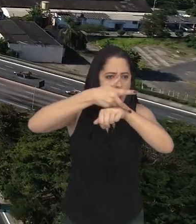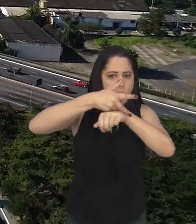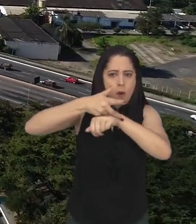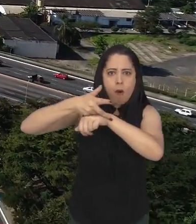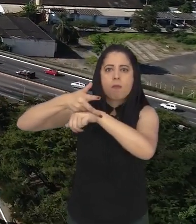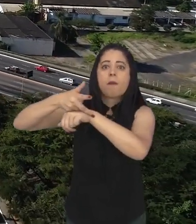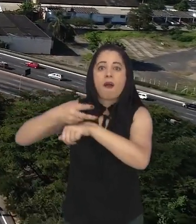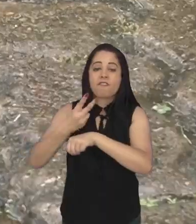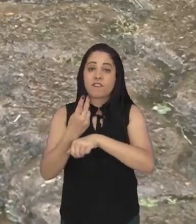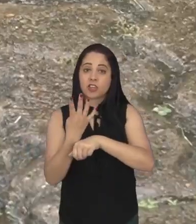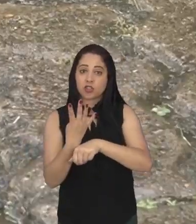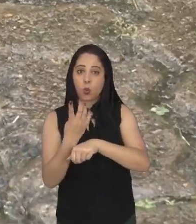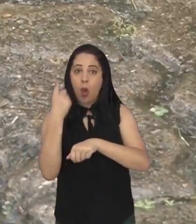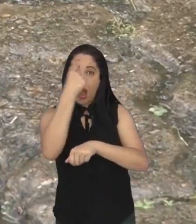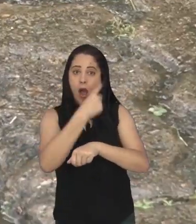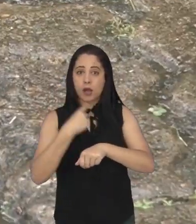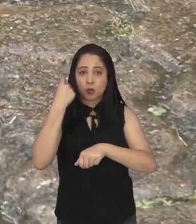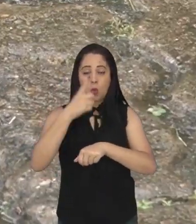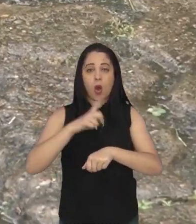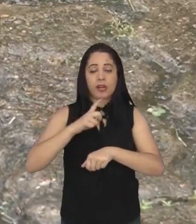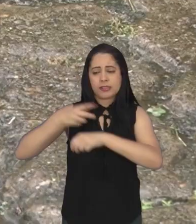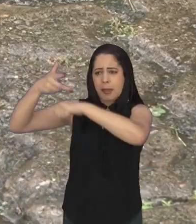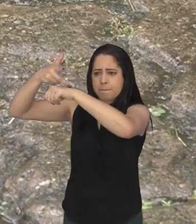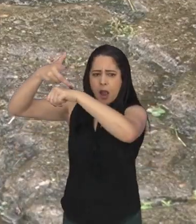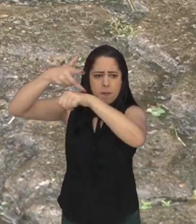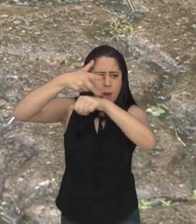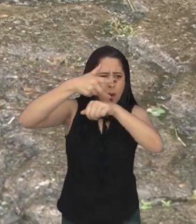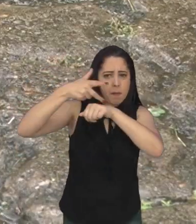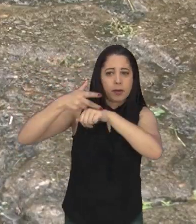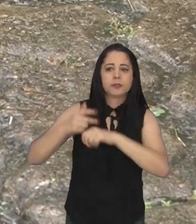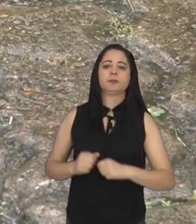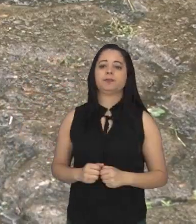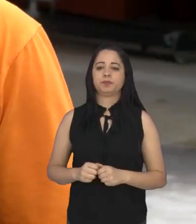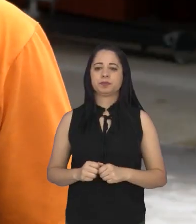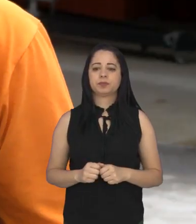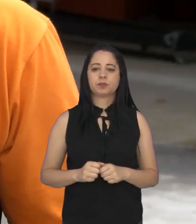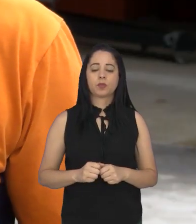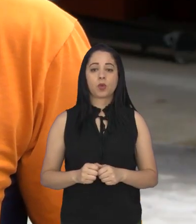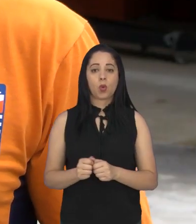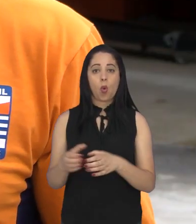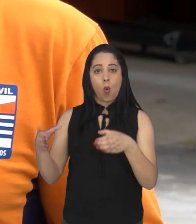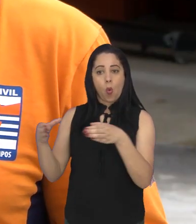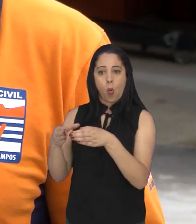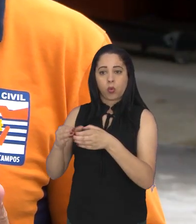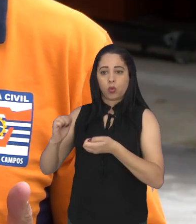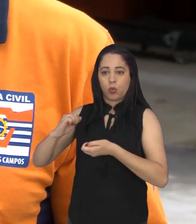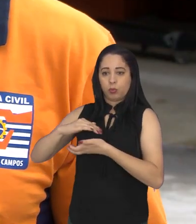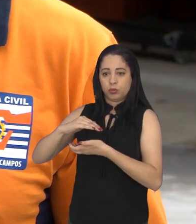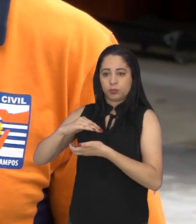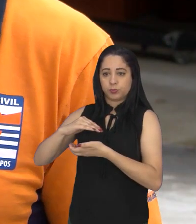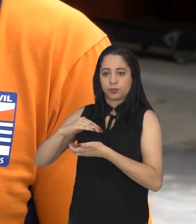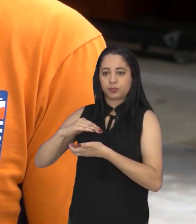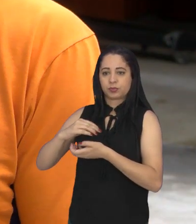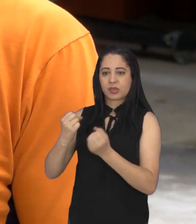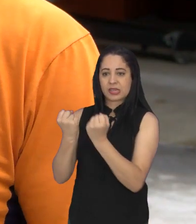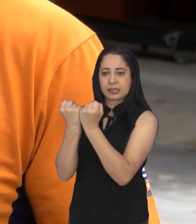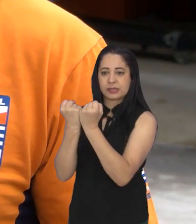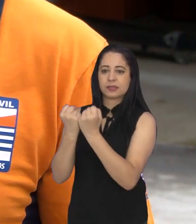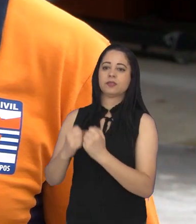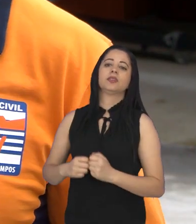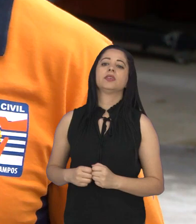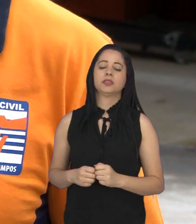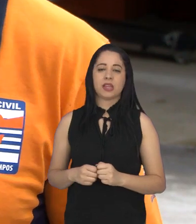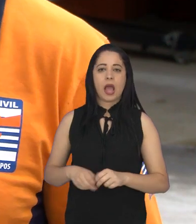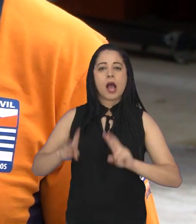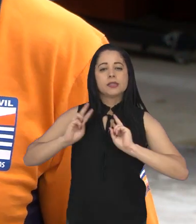horas por dia por meio de pluviômetros espalhados pelas regiões. A Defesa Civil faz o monitoramento